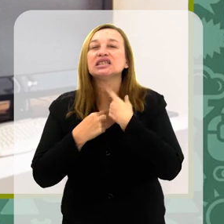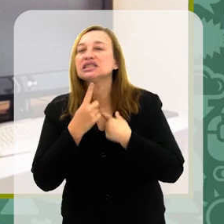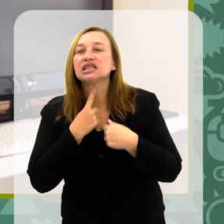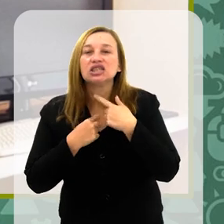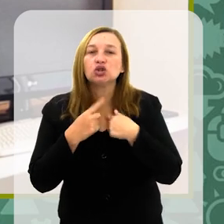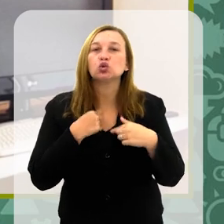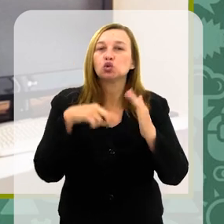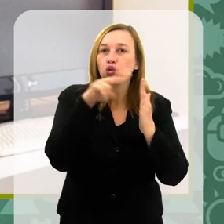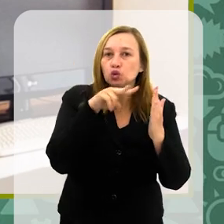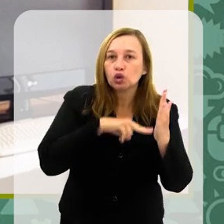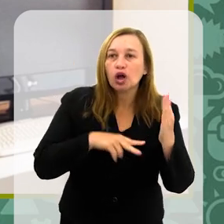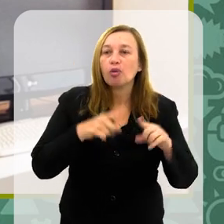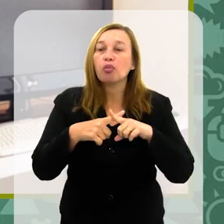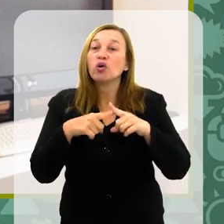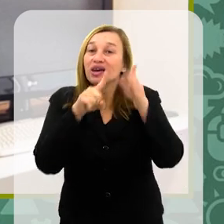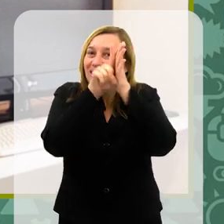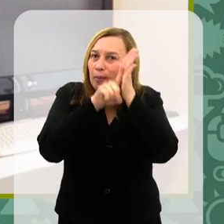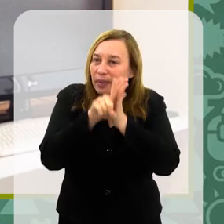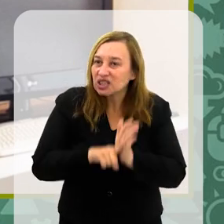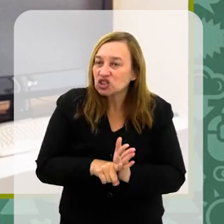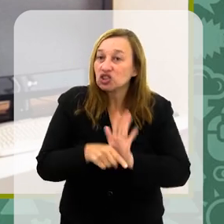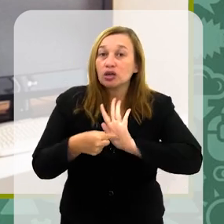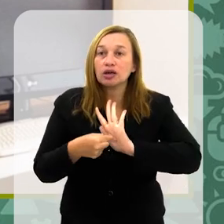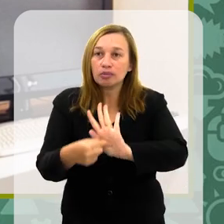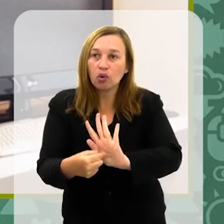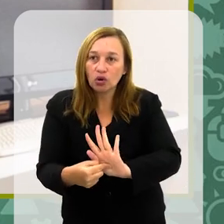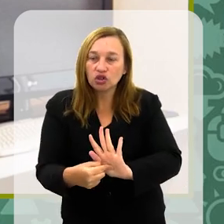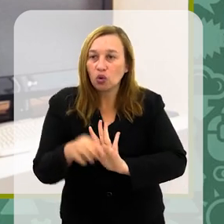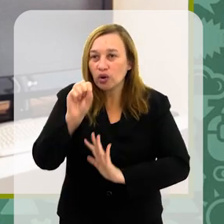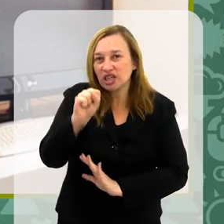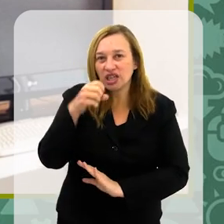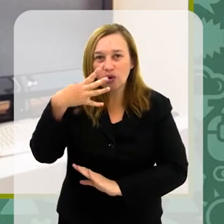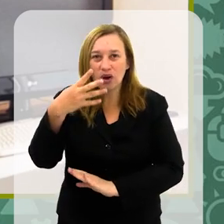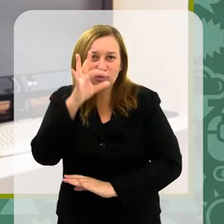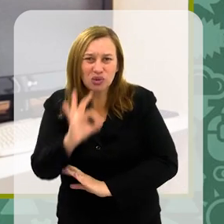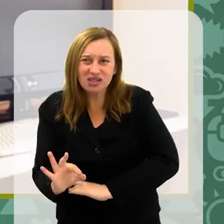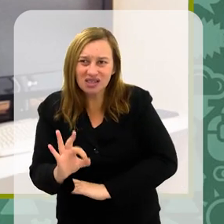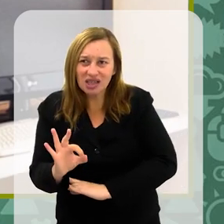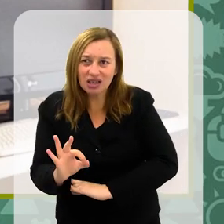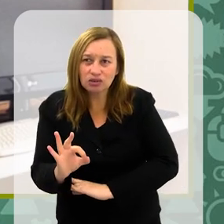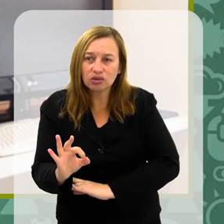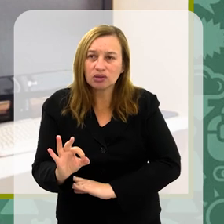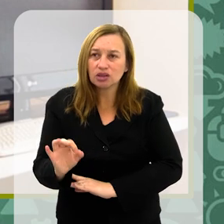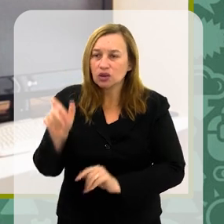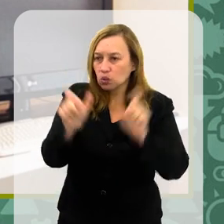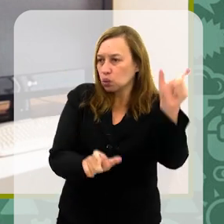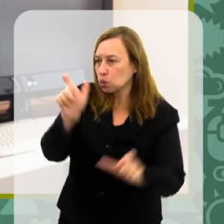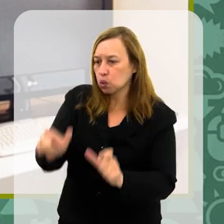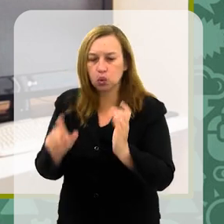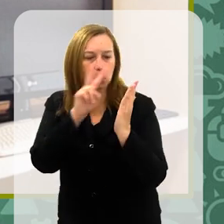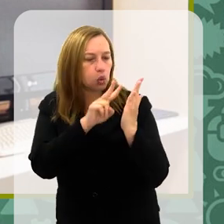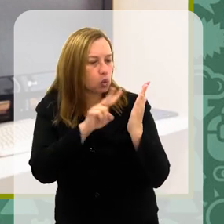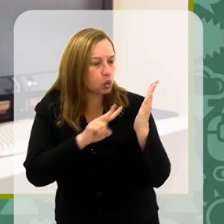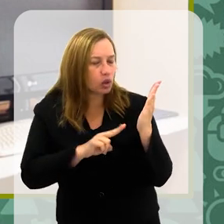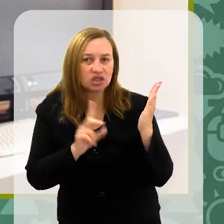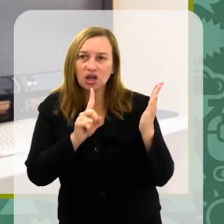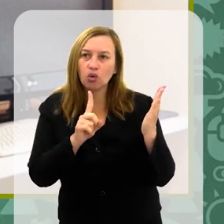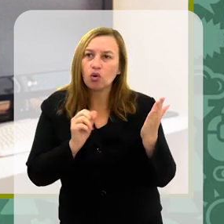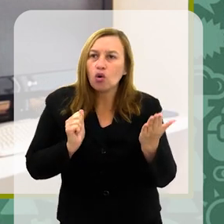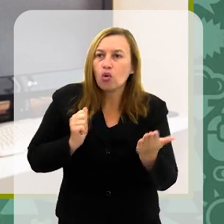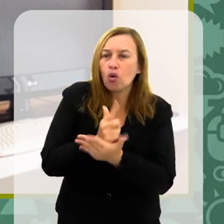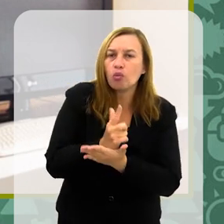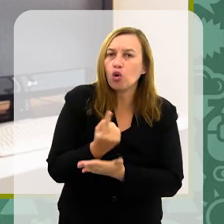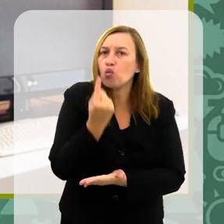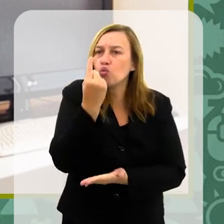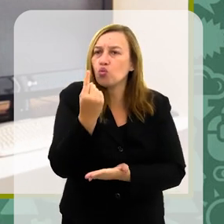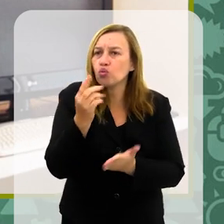vontade da leitura, né? Porque essas pesquisas aí que apontam que 84% dos leitores não chegou a